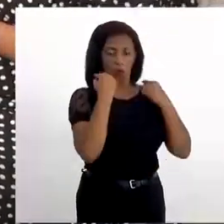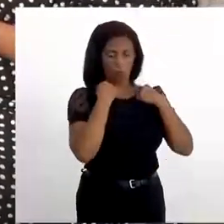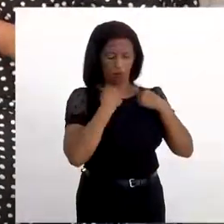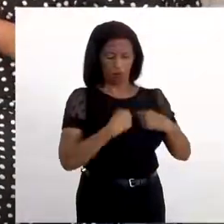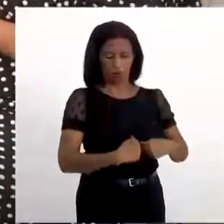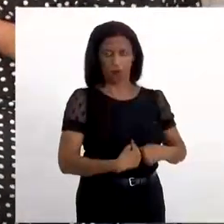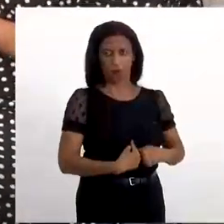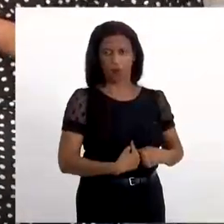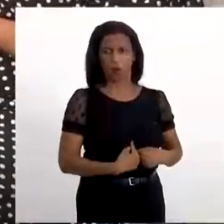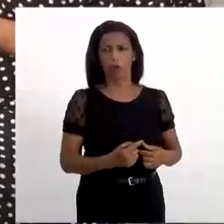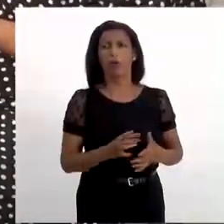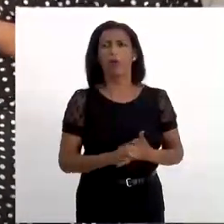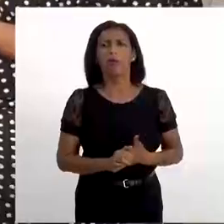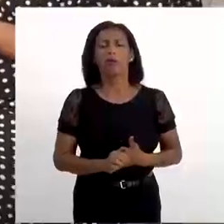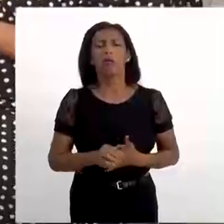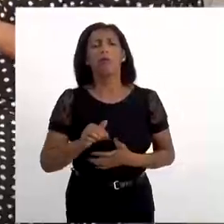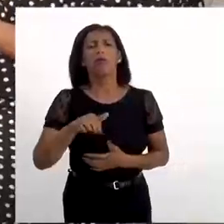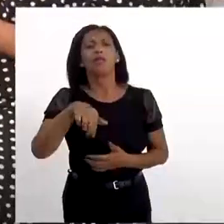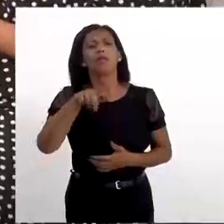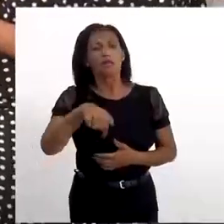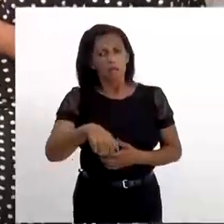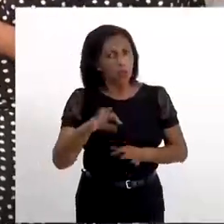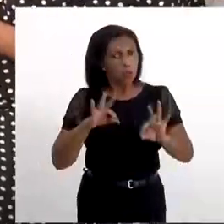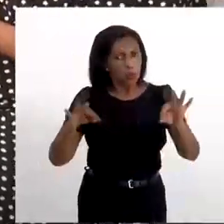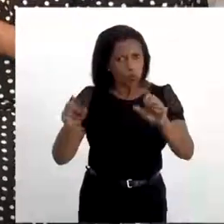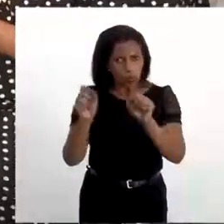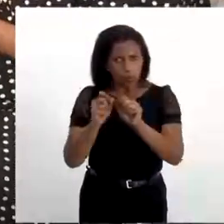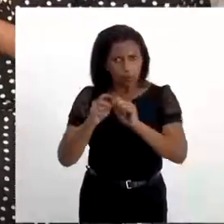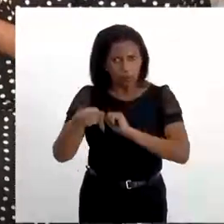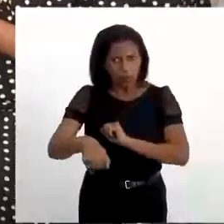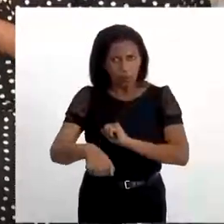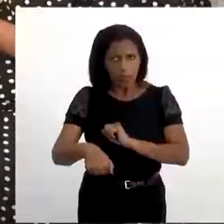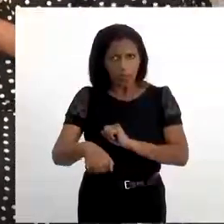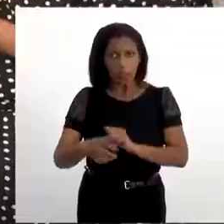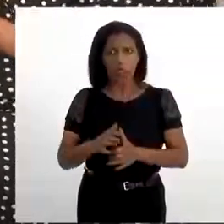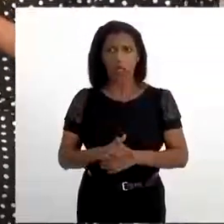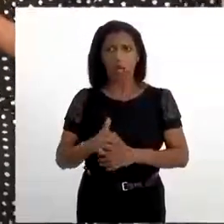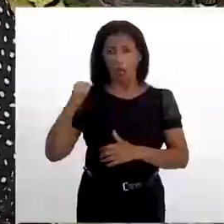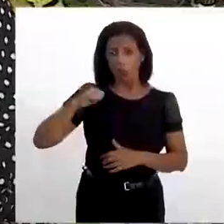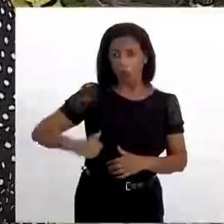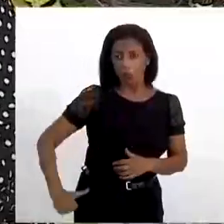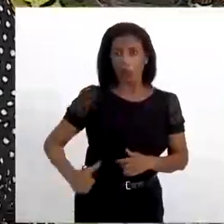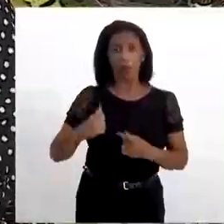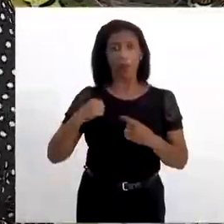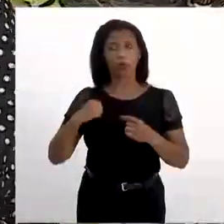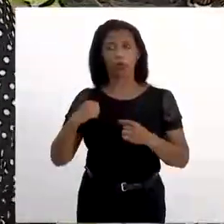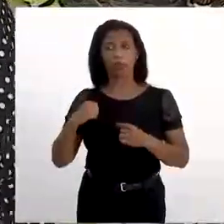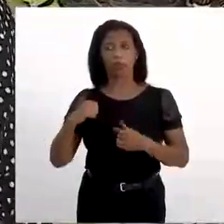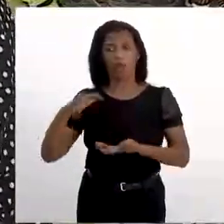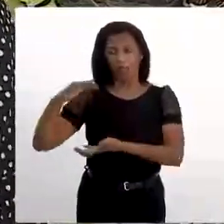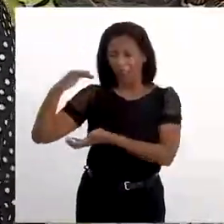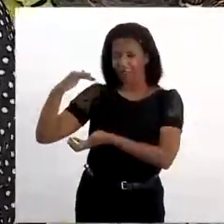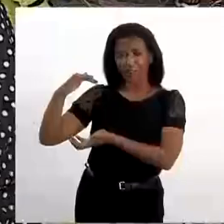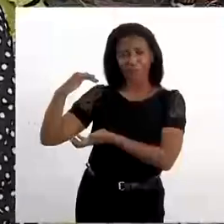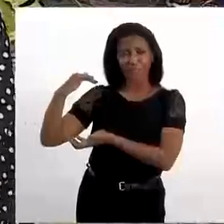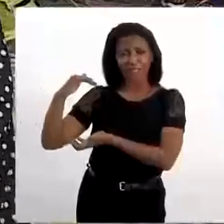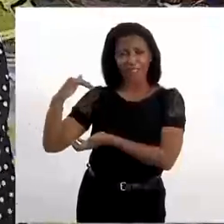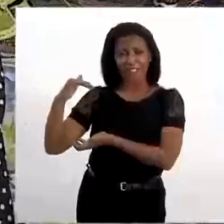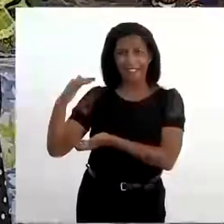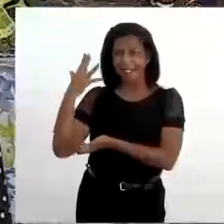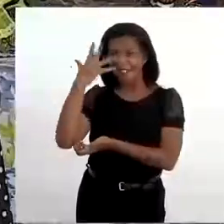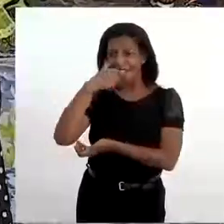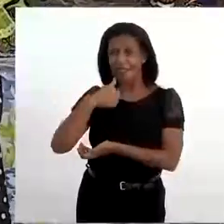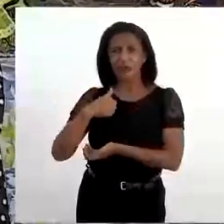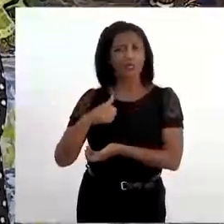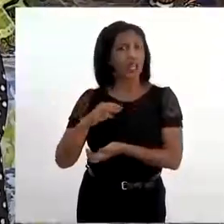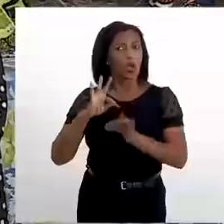após... é. E esses fios de contas são feitos aqui também? São todos... Tudo aqui é feito aqui. As bolsas, as bonecas, que são